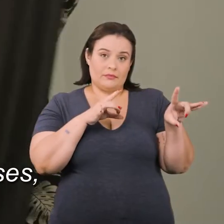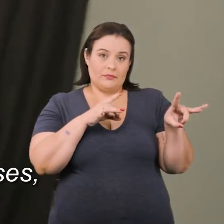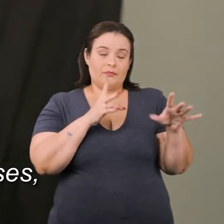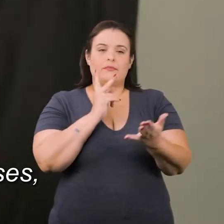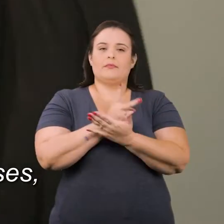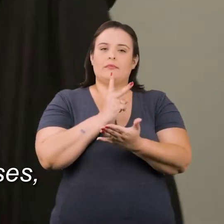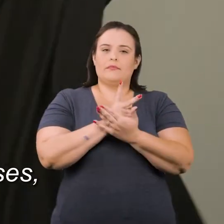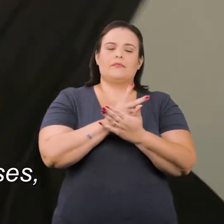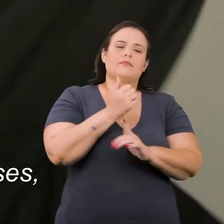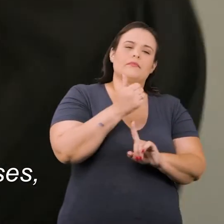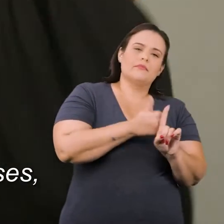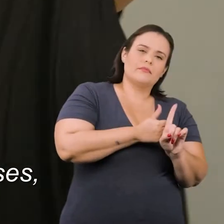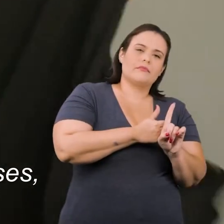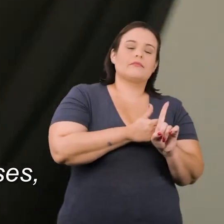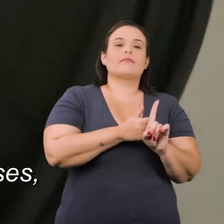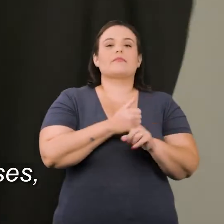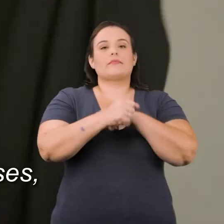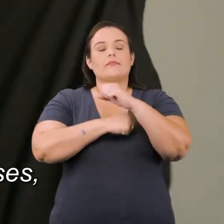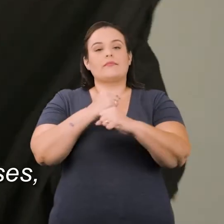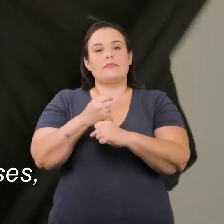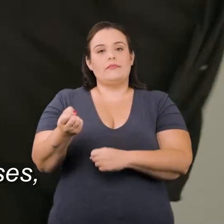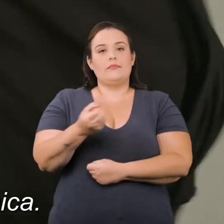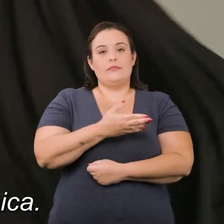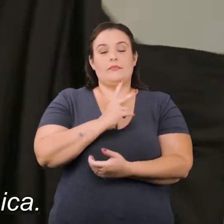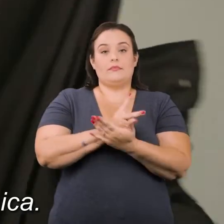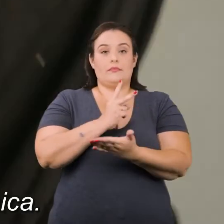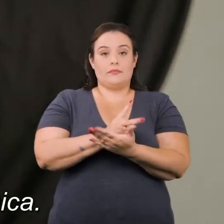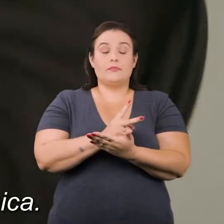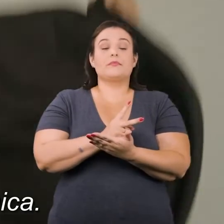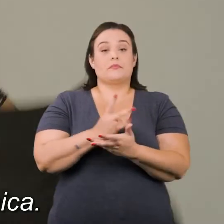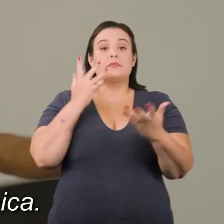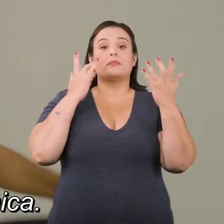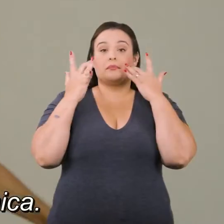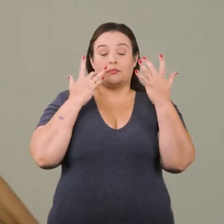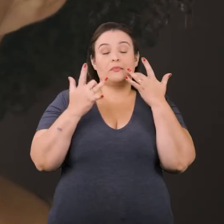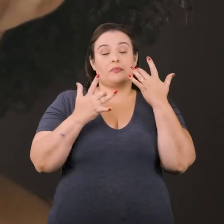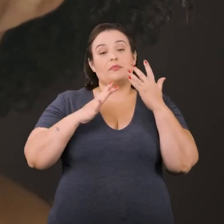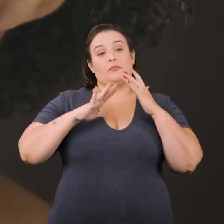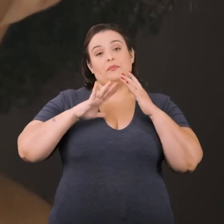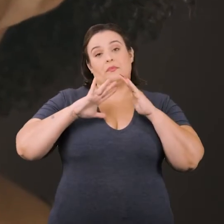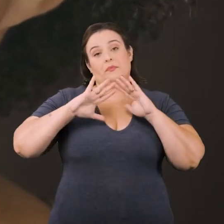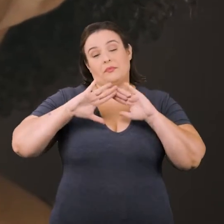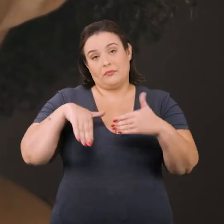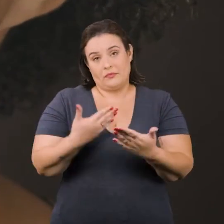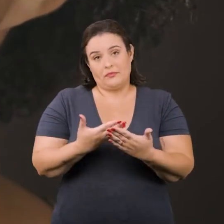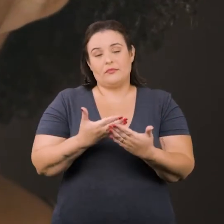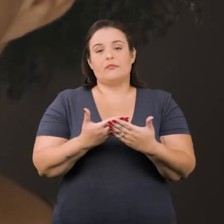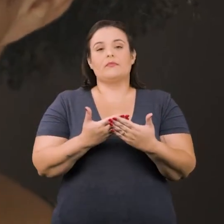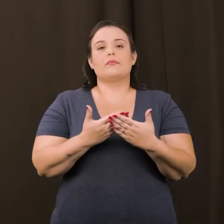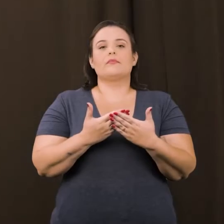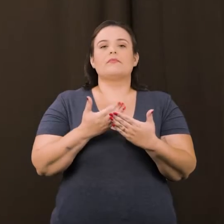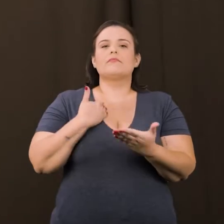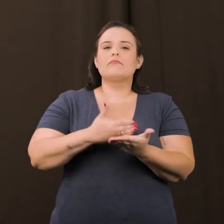A cada ano, ou a cada seis meses, eu tinha novos espetáculos sendo estreados na escola técnica. E comecei a gostar muito desse